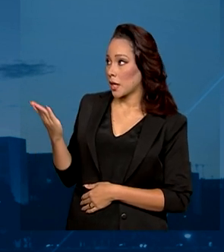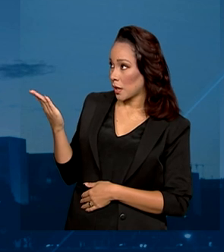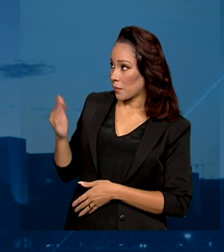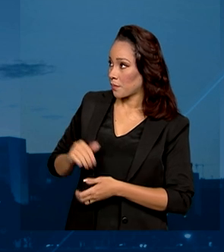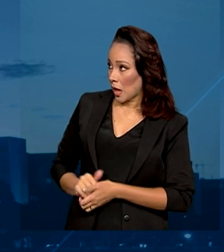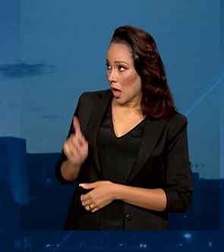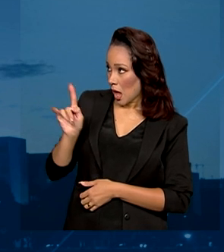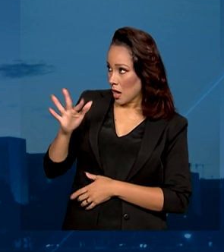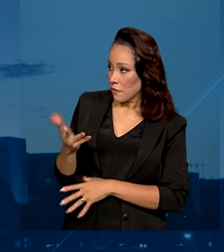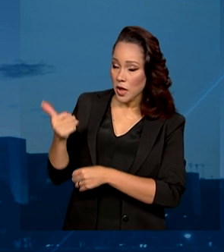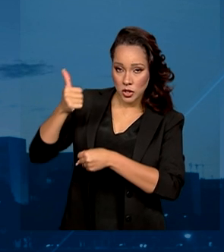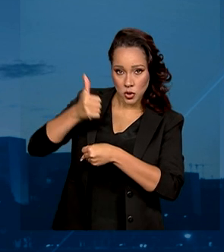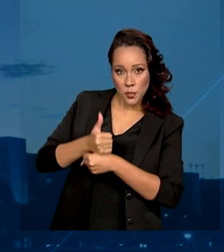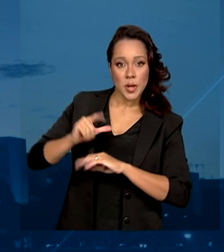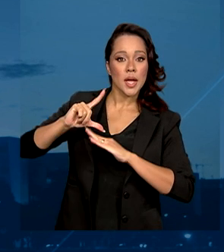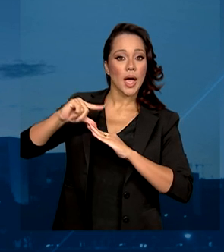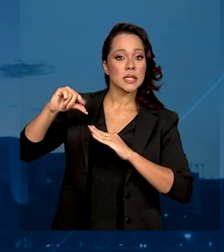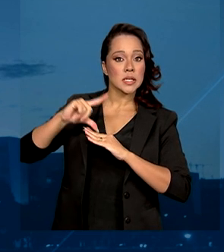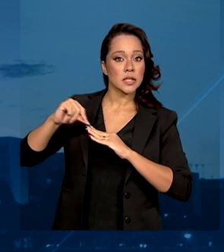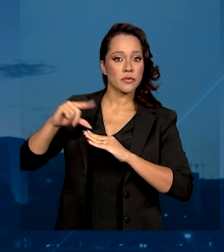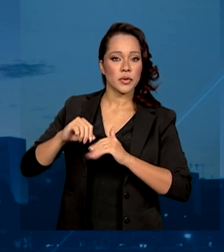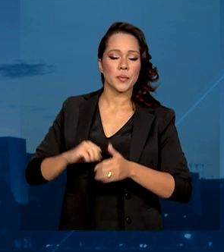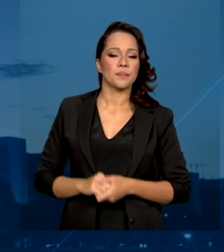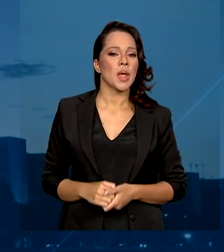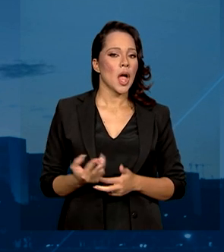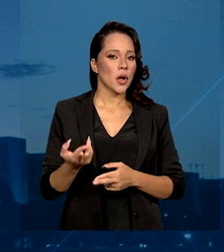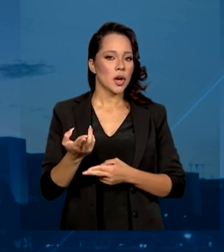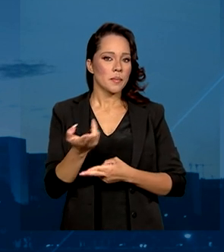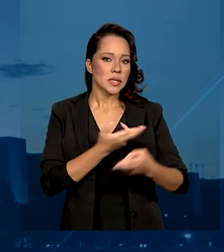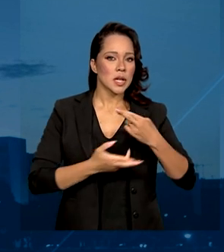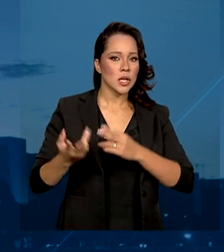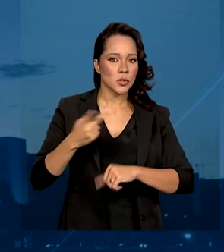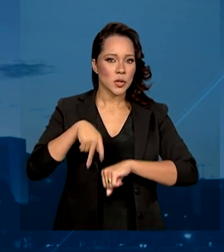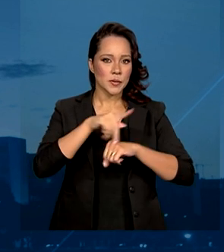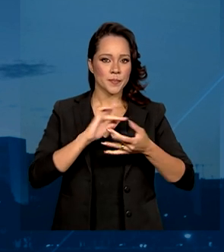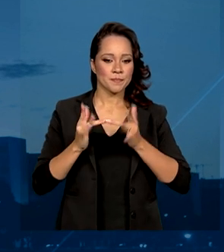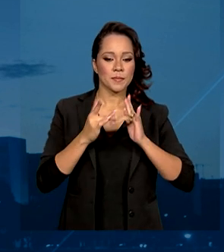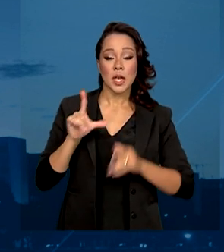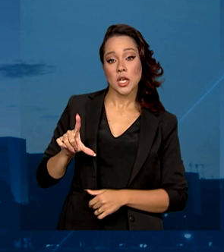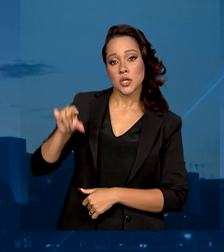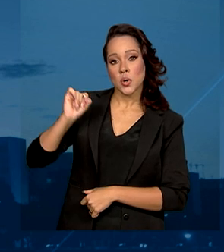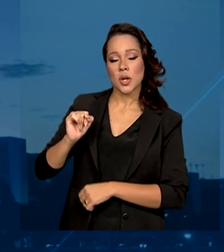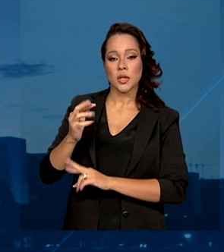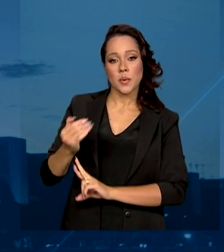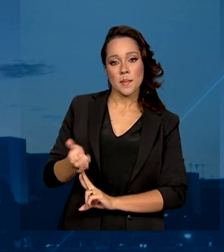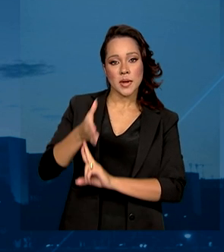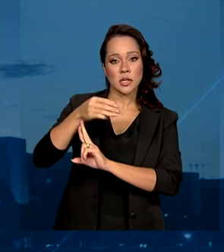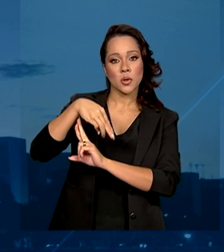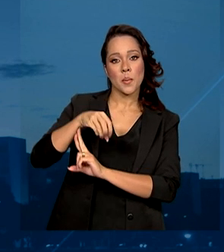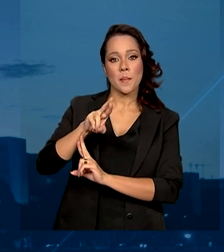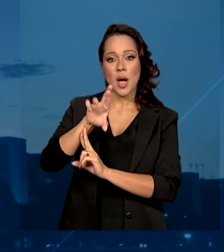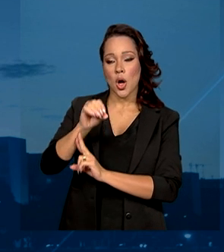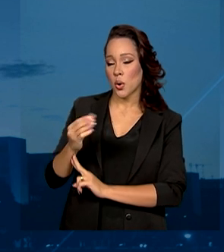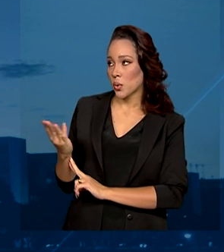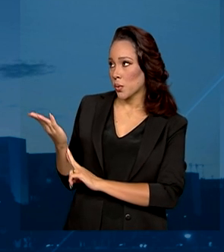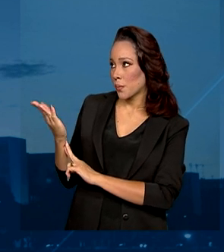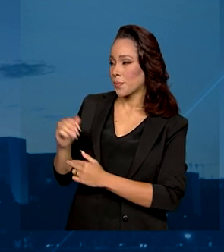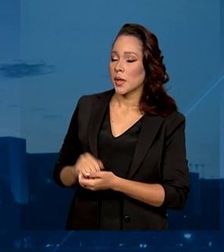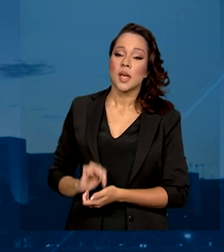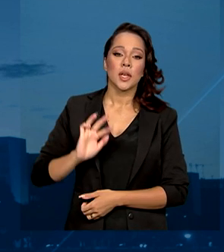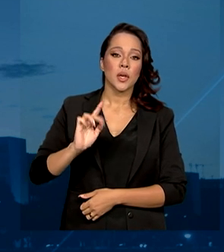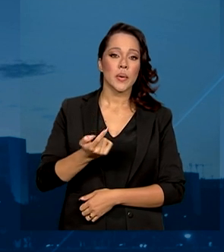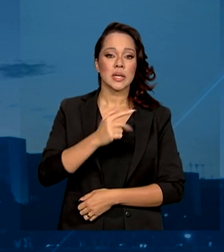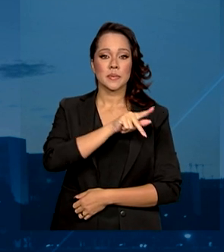vai assumir a Casa Civil. Para as relações exteriores, foi indicado o embaixador Mauro Vieira. E o ex